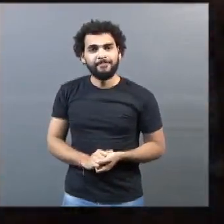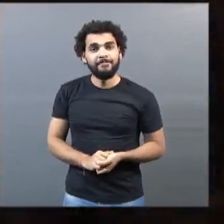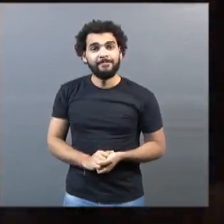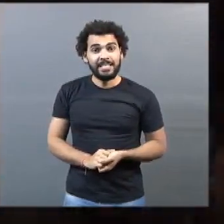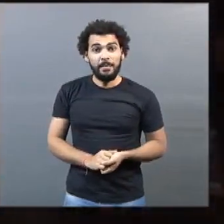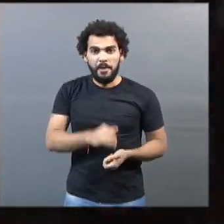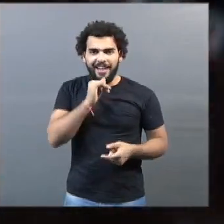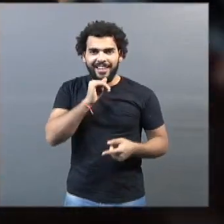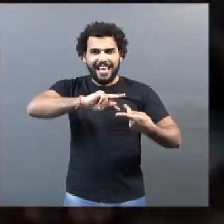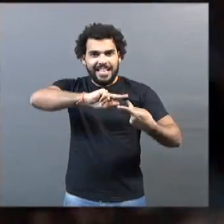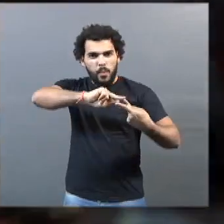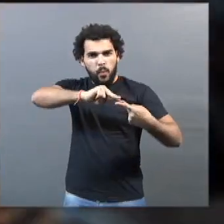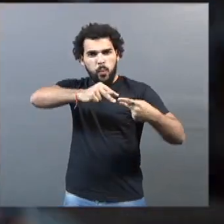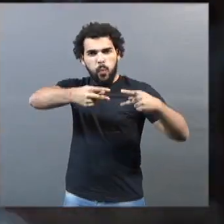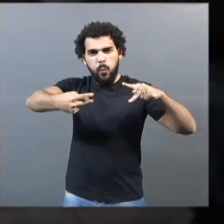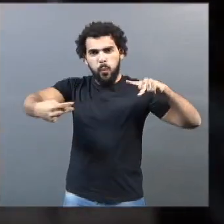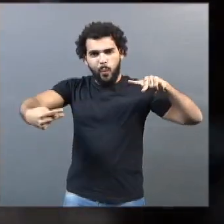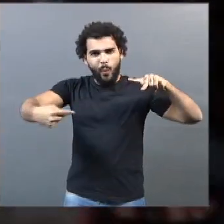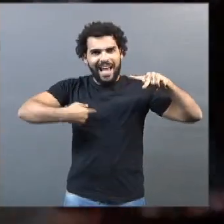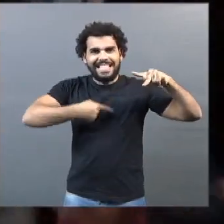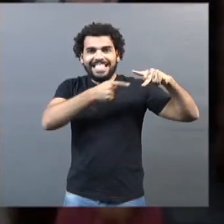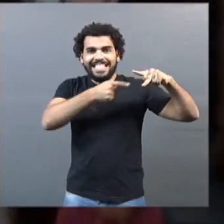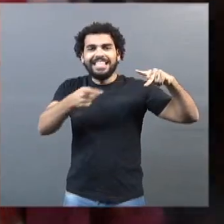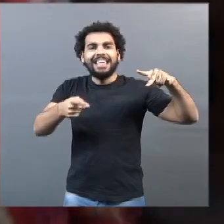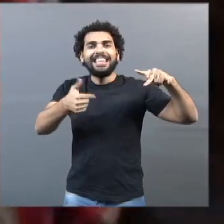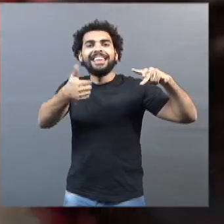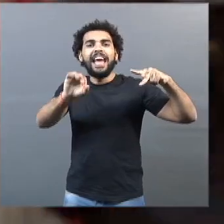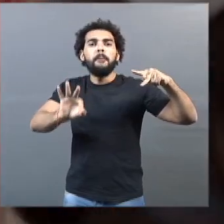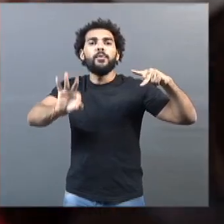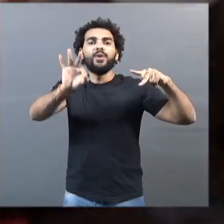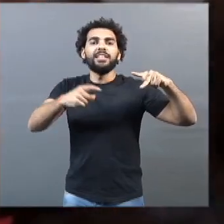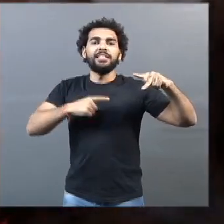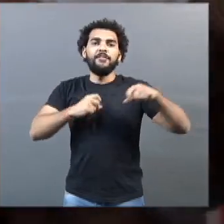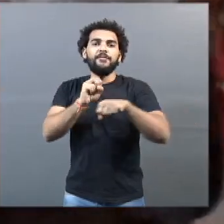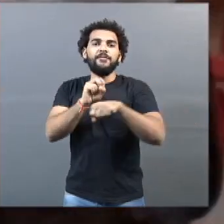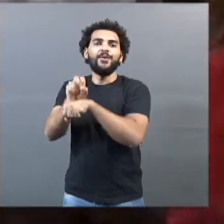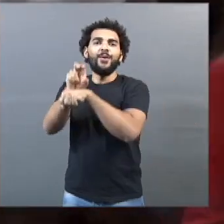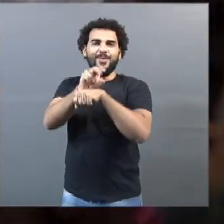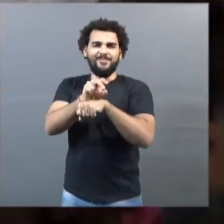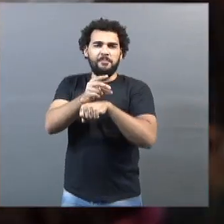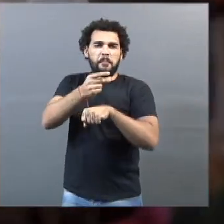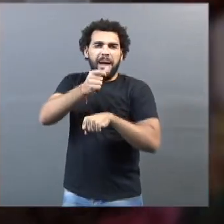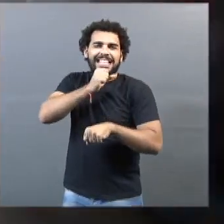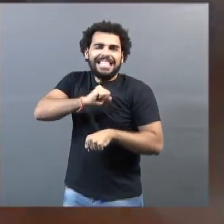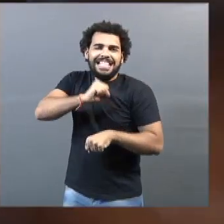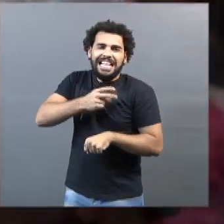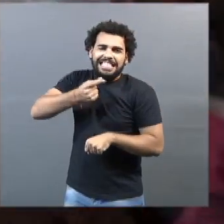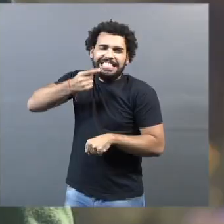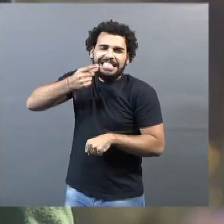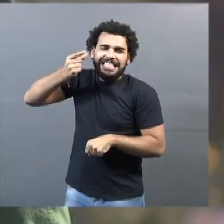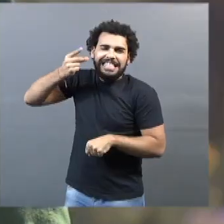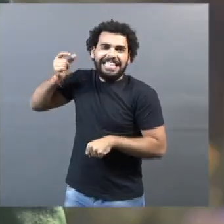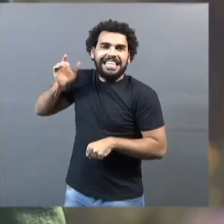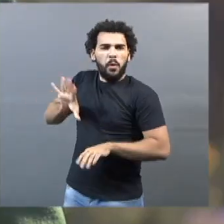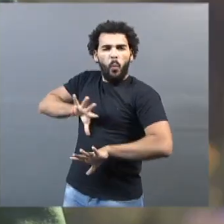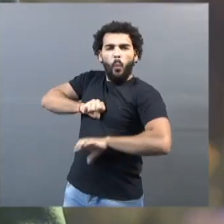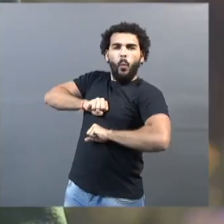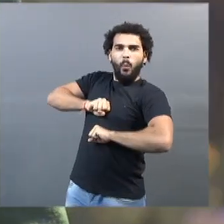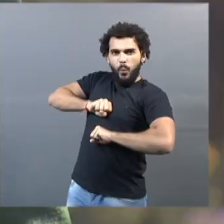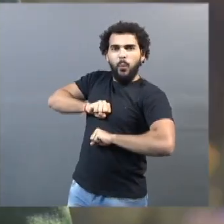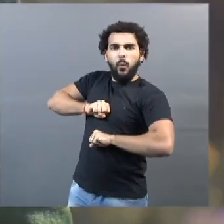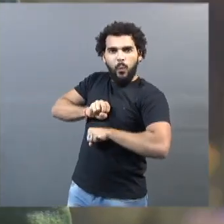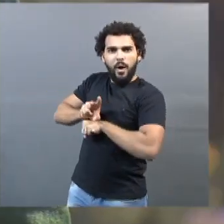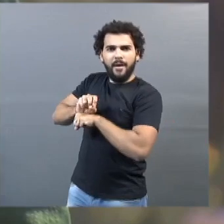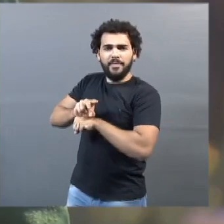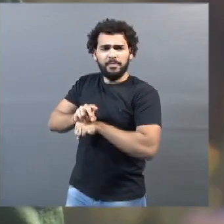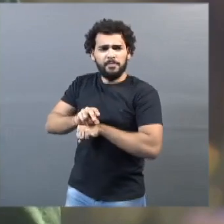% do nosso material genético é constituído por vírus que infectaram os nossos ancestrais. Vilões ou